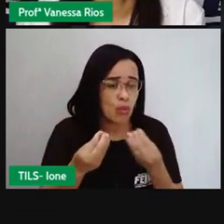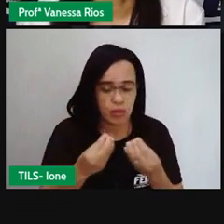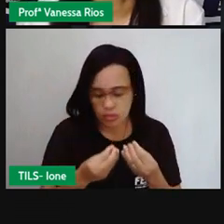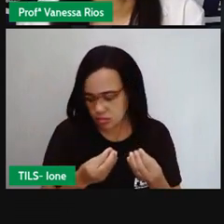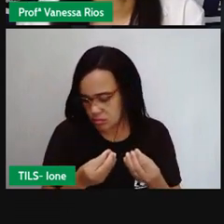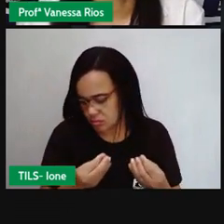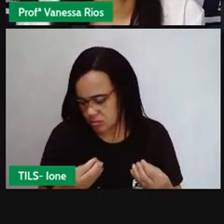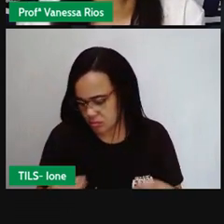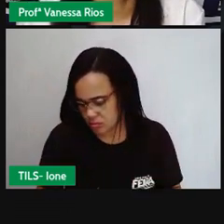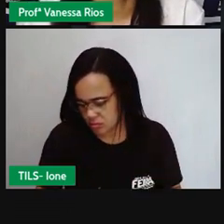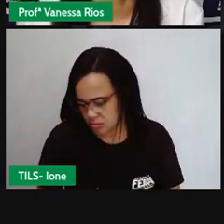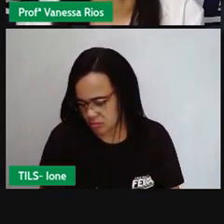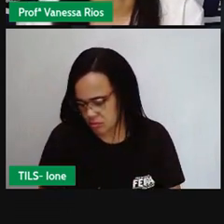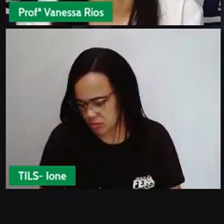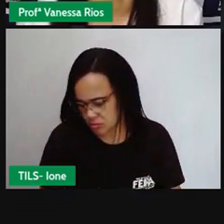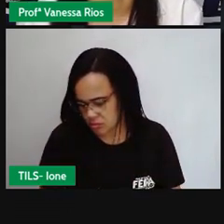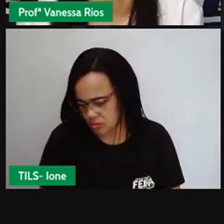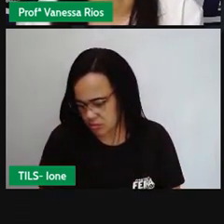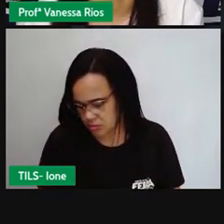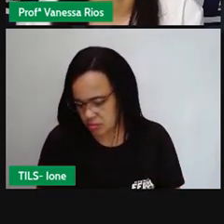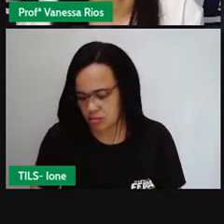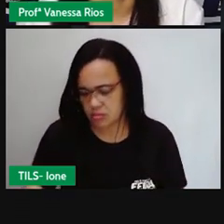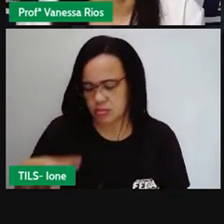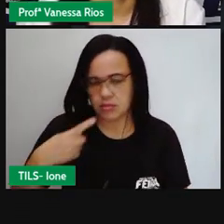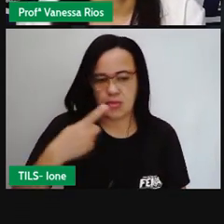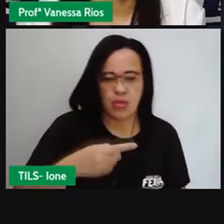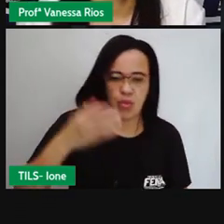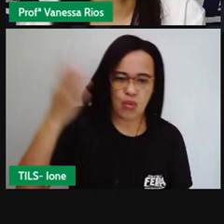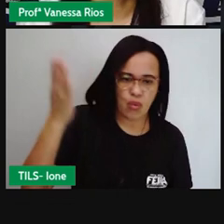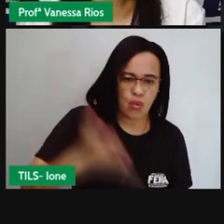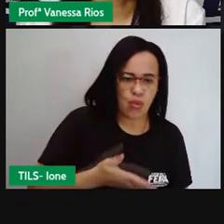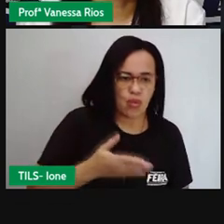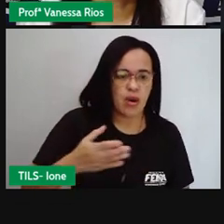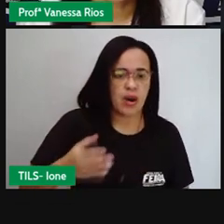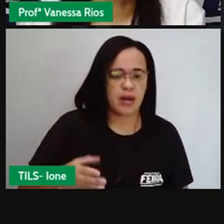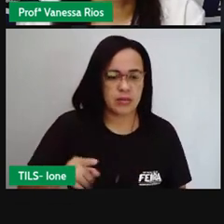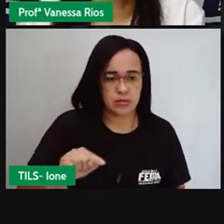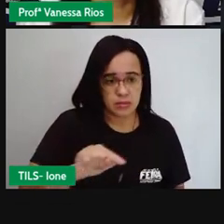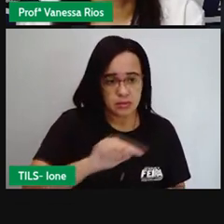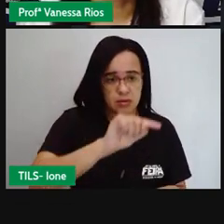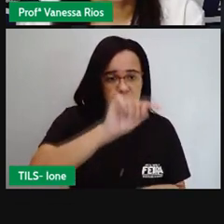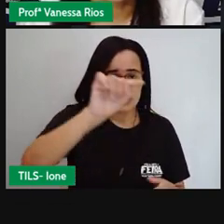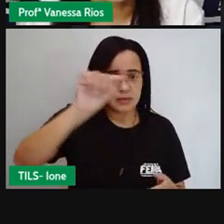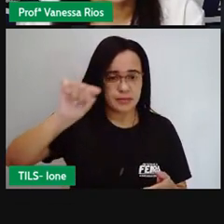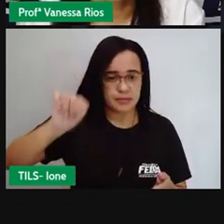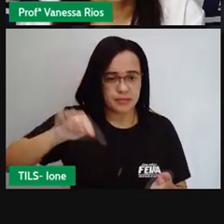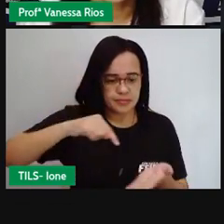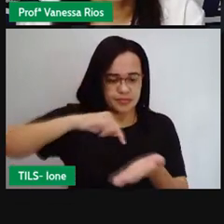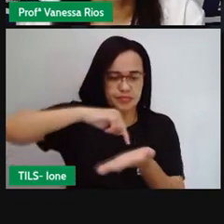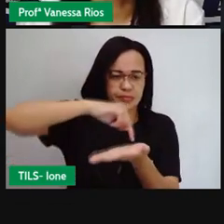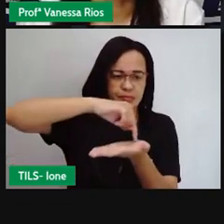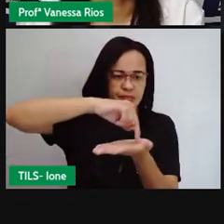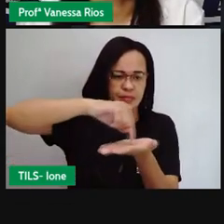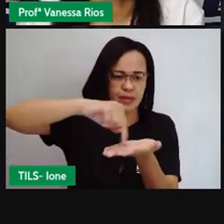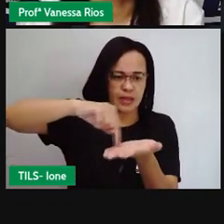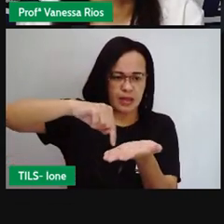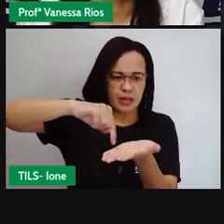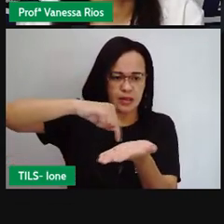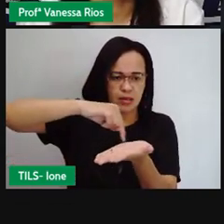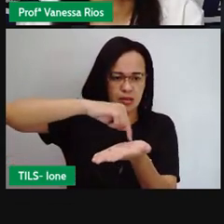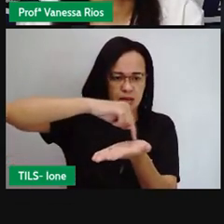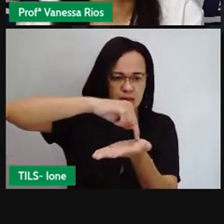ângulo de um quarto de volta. E aí um ângulo de quarto de volta, ó, é um ângulo de